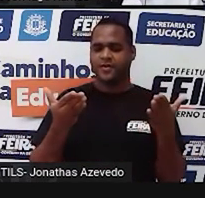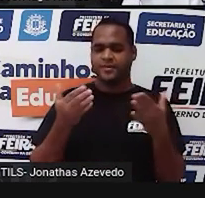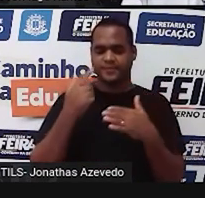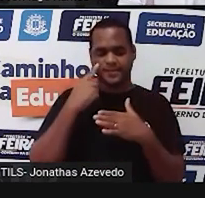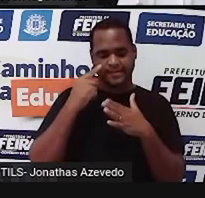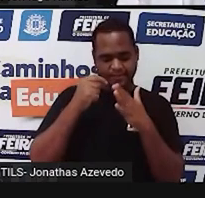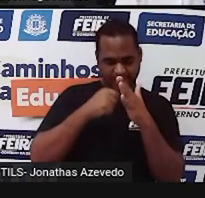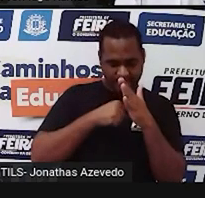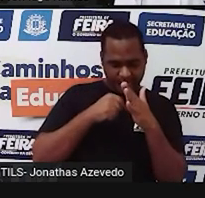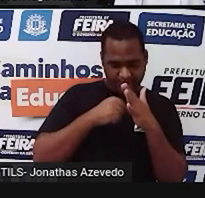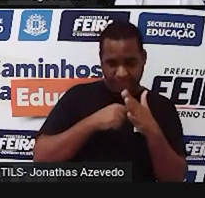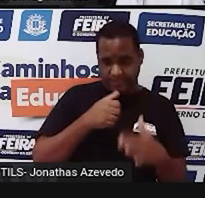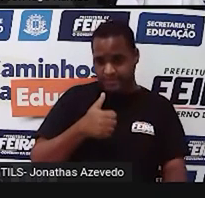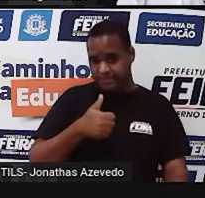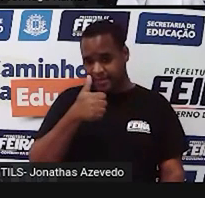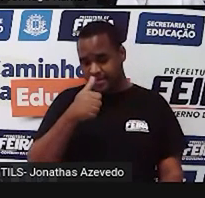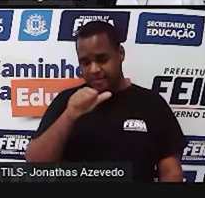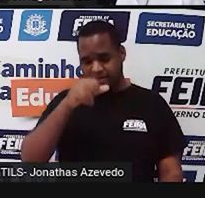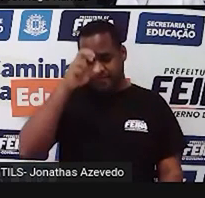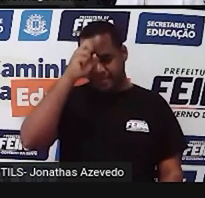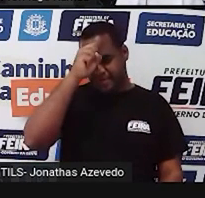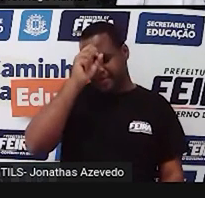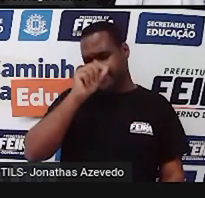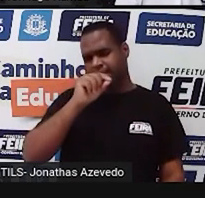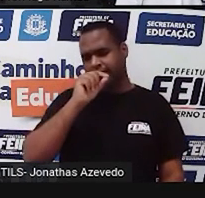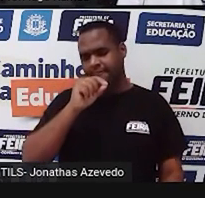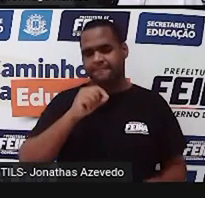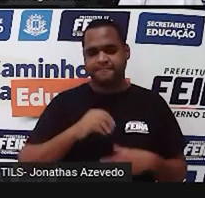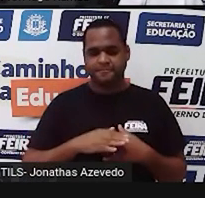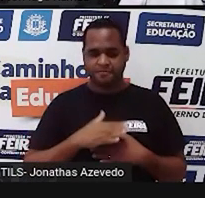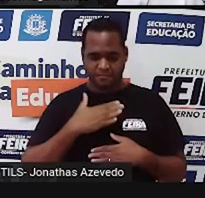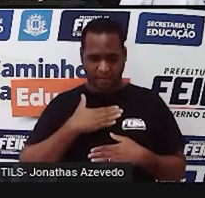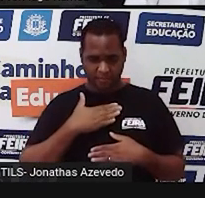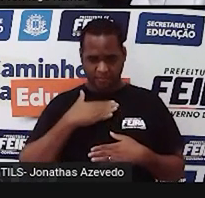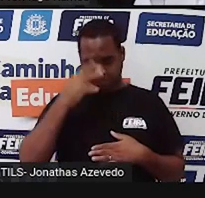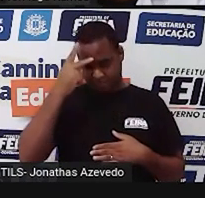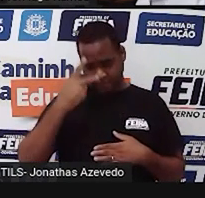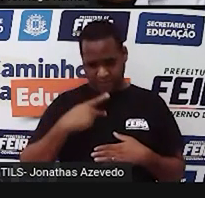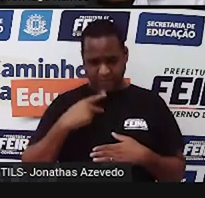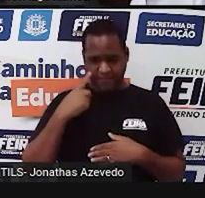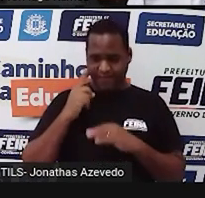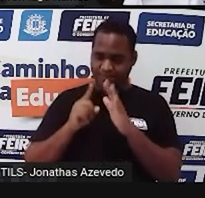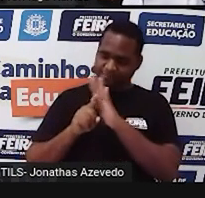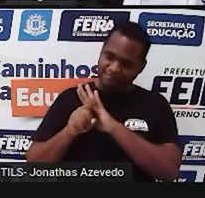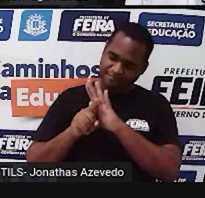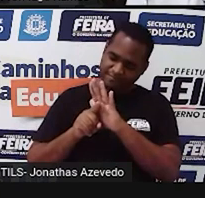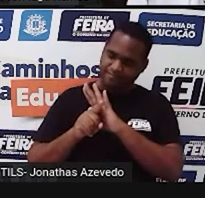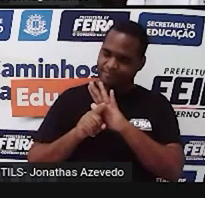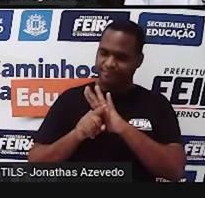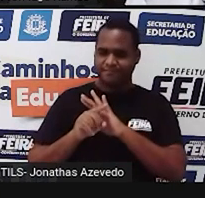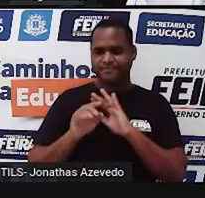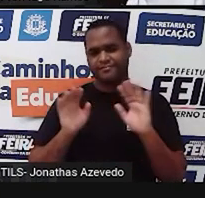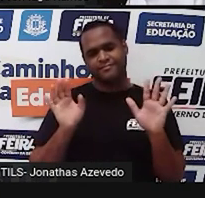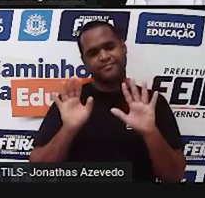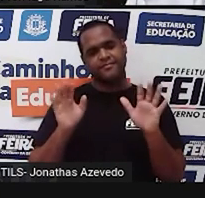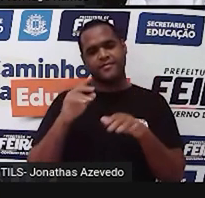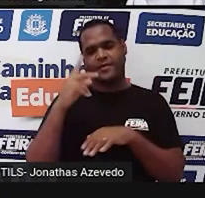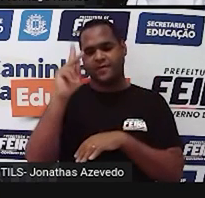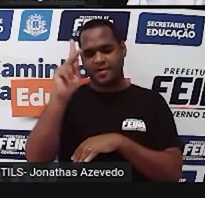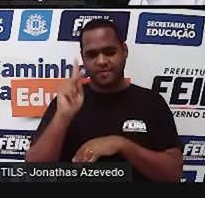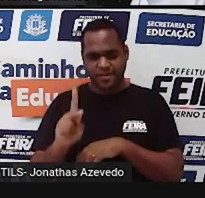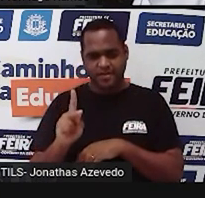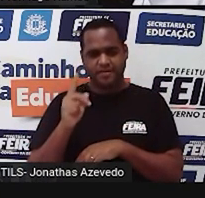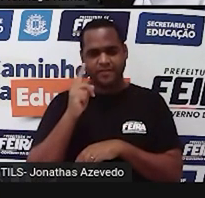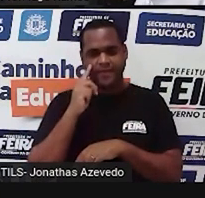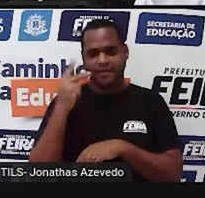avaliação do que você conseguiu aprender. Mas não sou eu, professor, avaliando o que você conseguiu aprender. é você